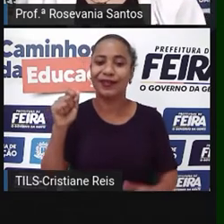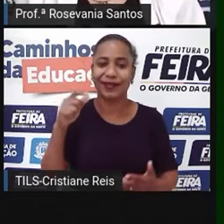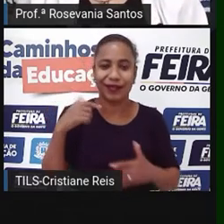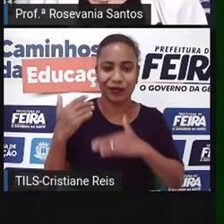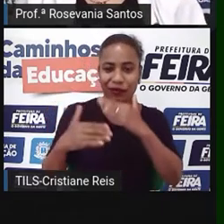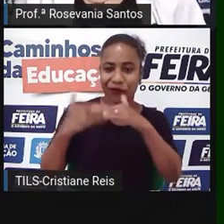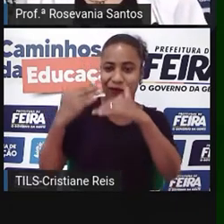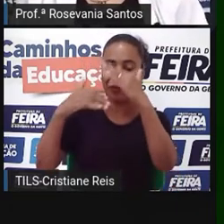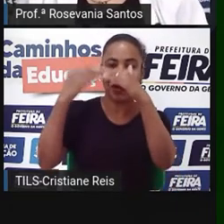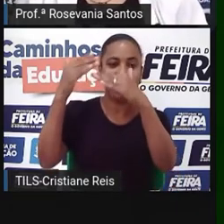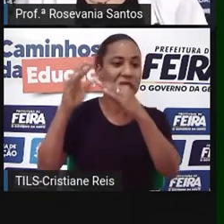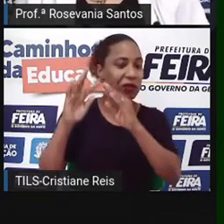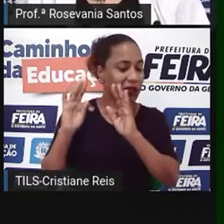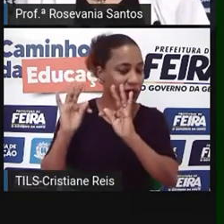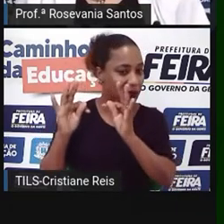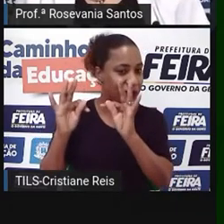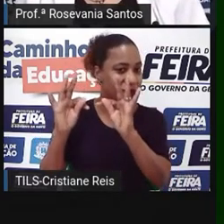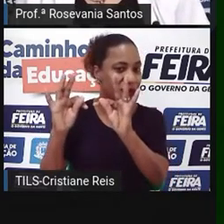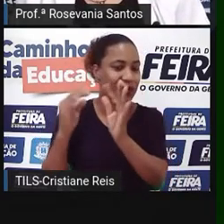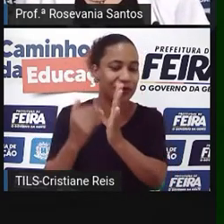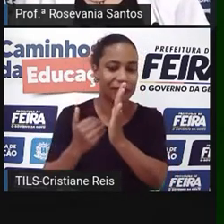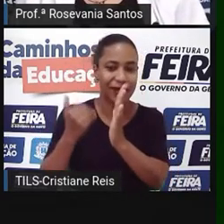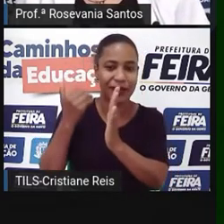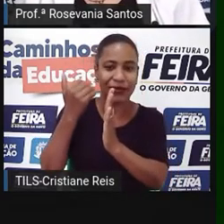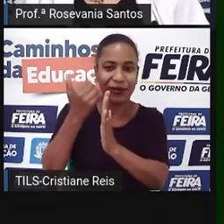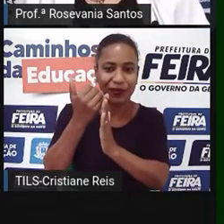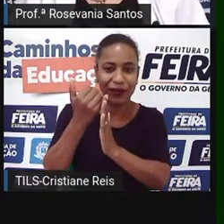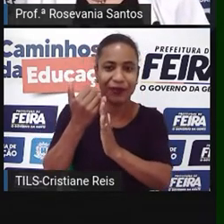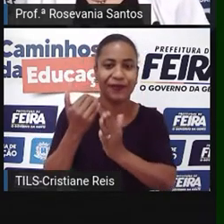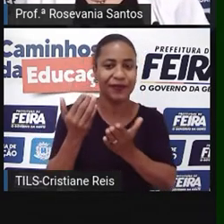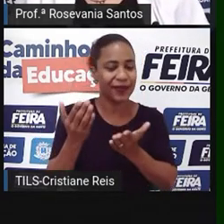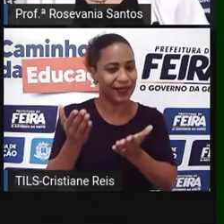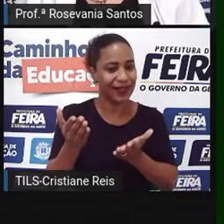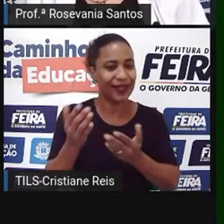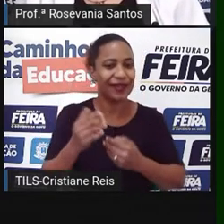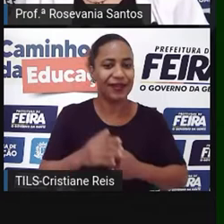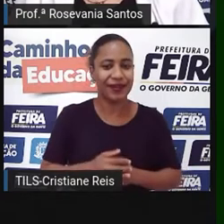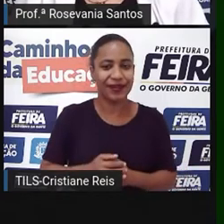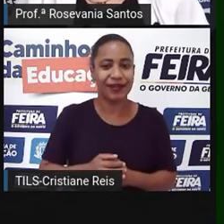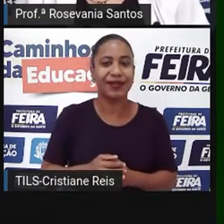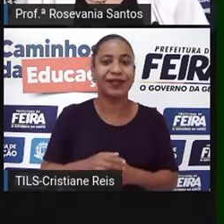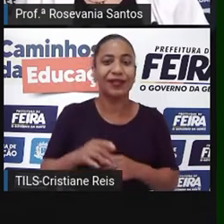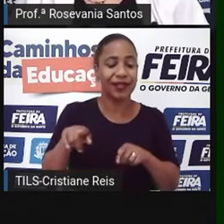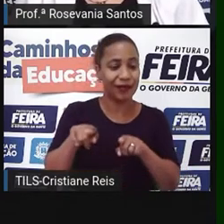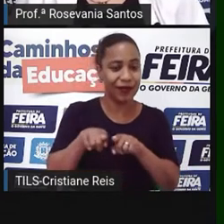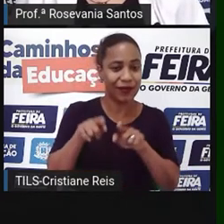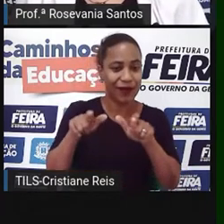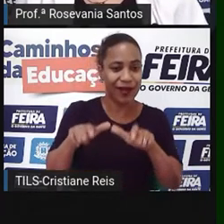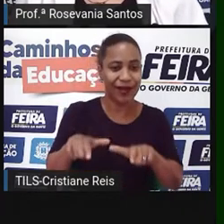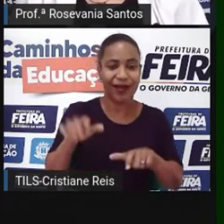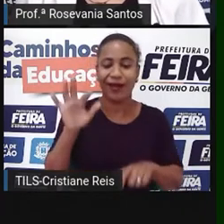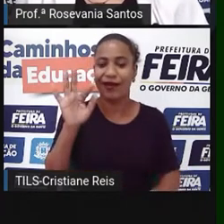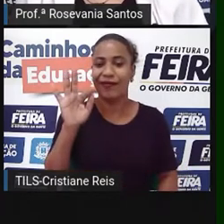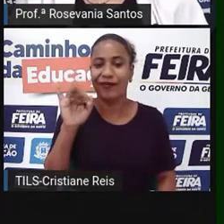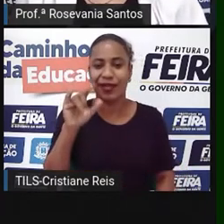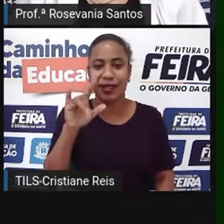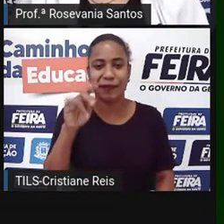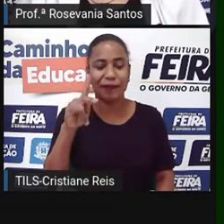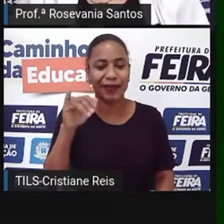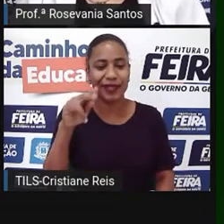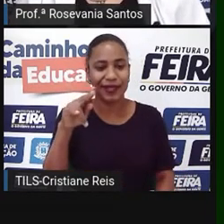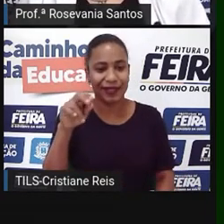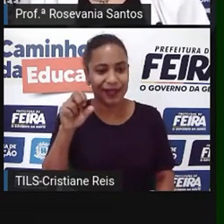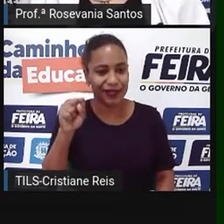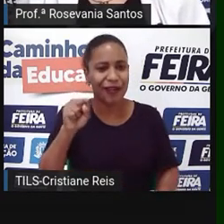de desenvolvimento tecnológico. Aqui agora volta de novo, né? Para ideias naturais nas Filipinas, né? Passeio turístico, Mianmar,